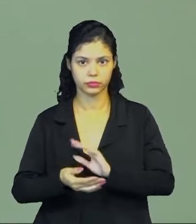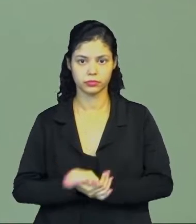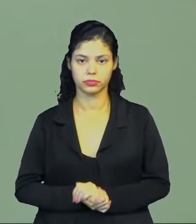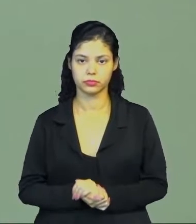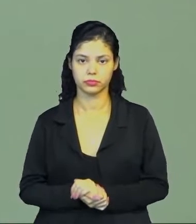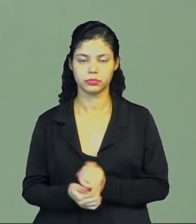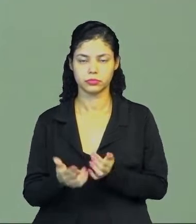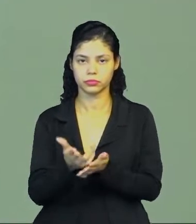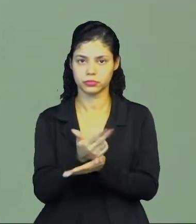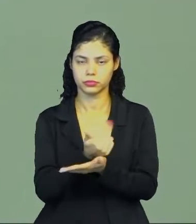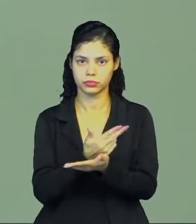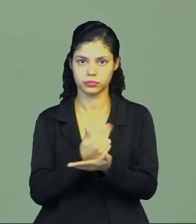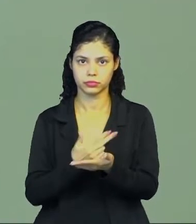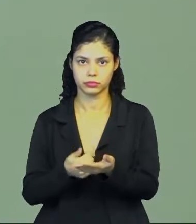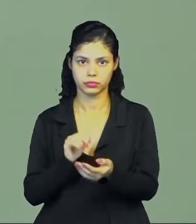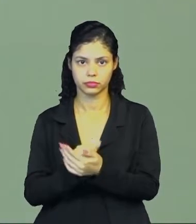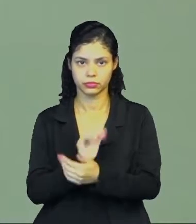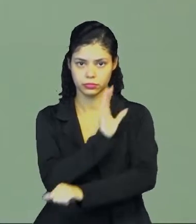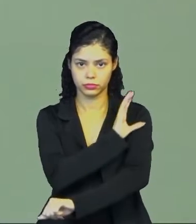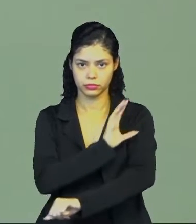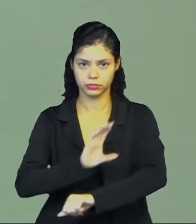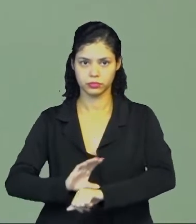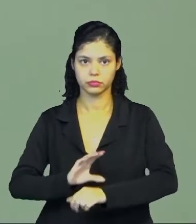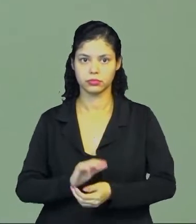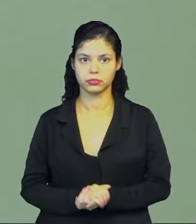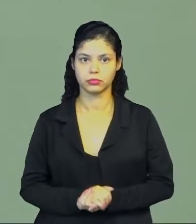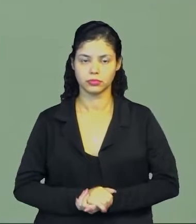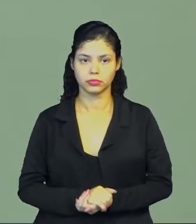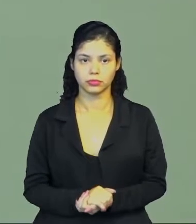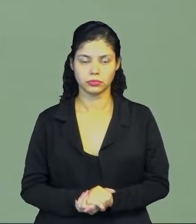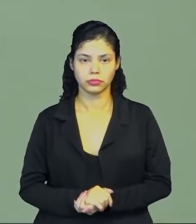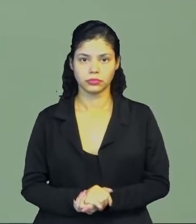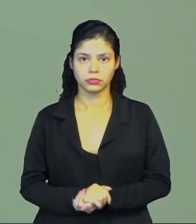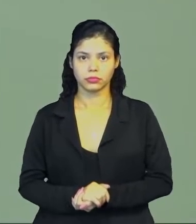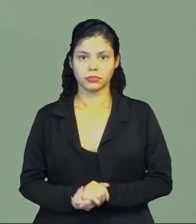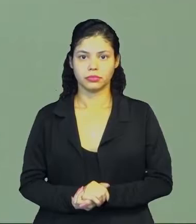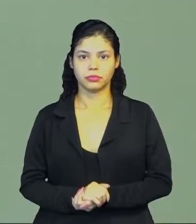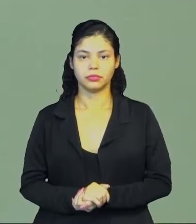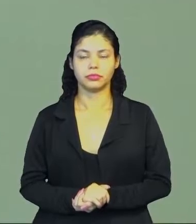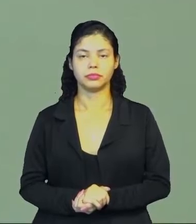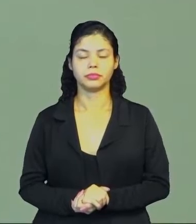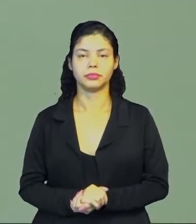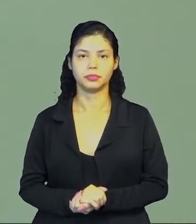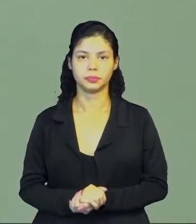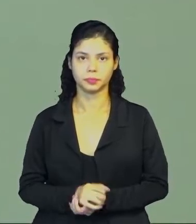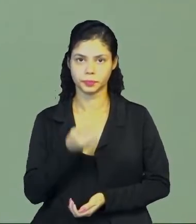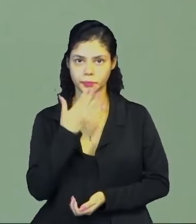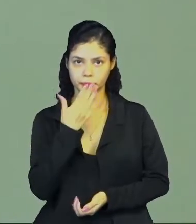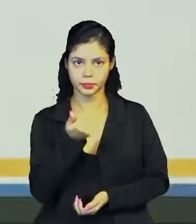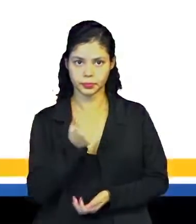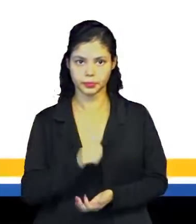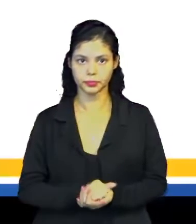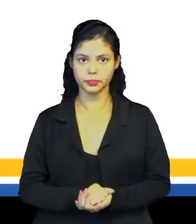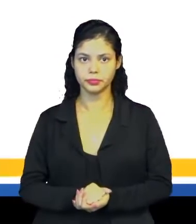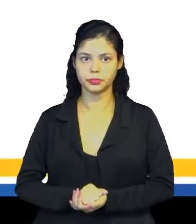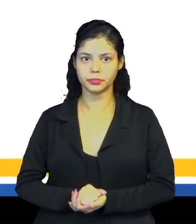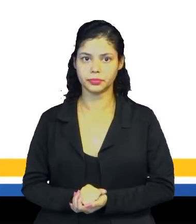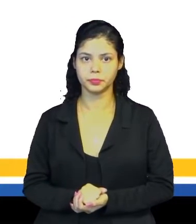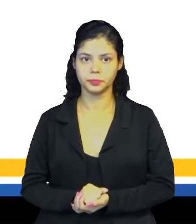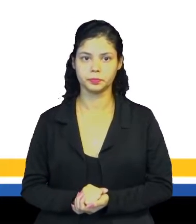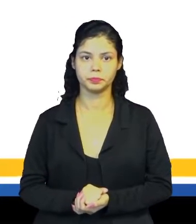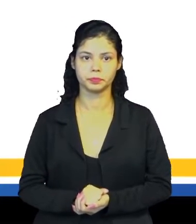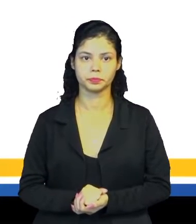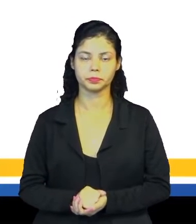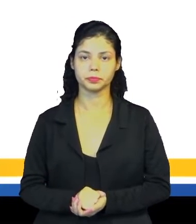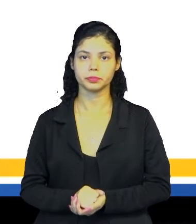arte, cada cultura que compõe a cultura brasileira, tá bom? Bom,